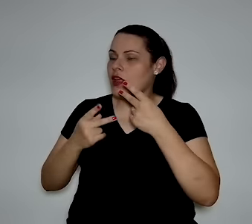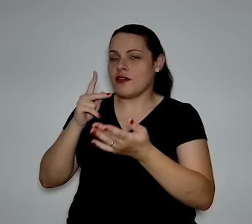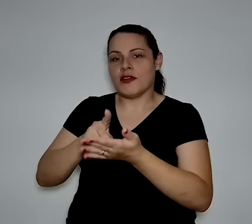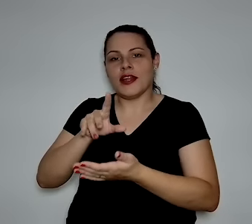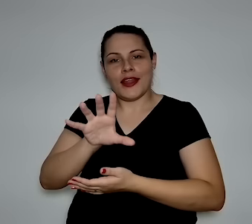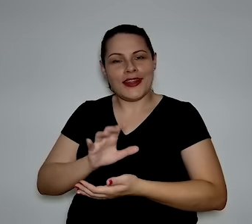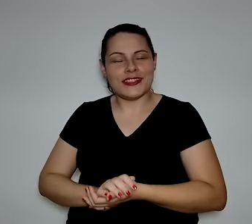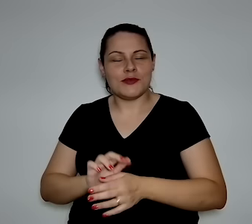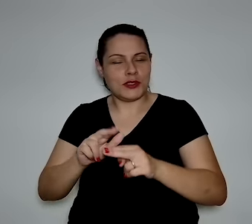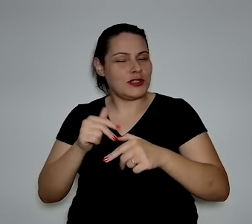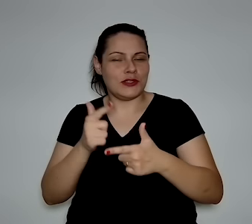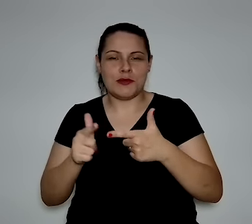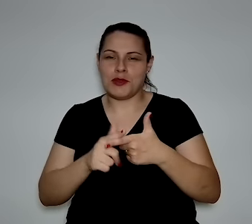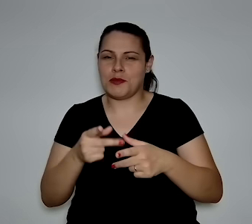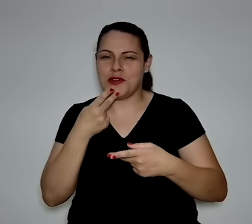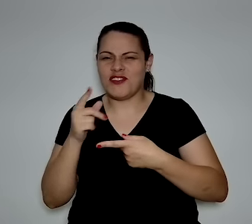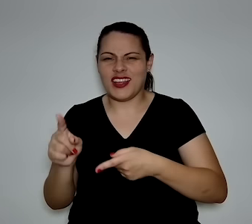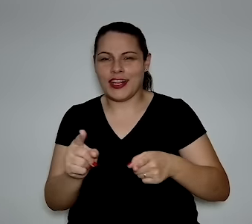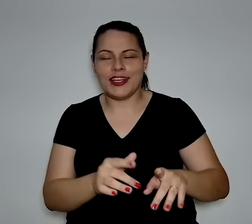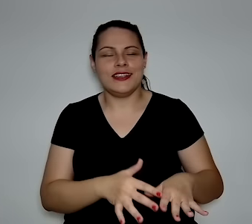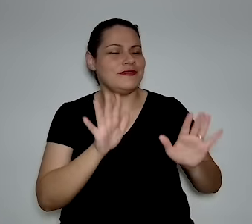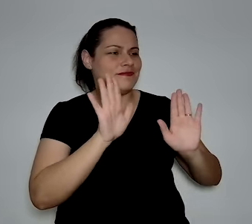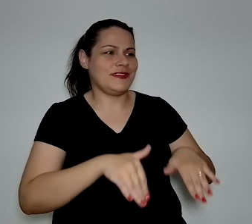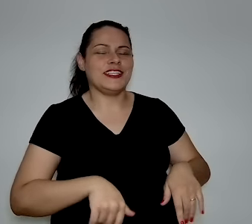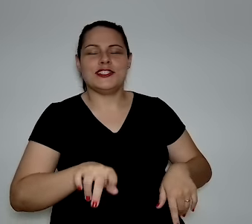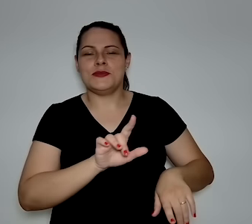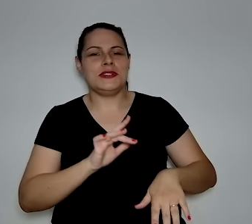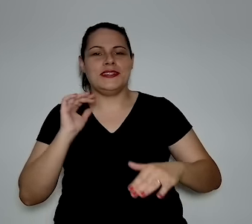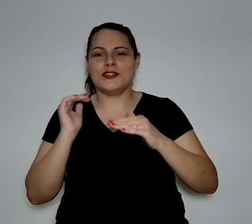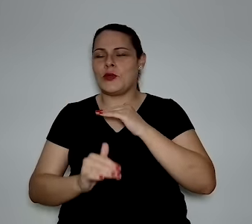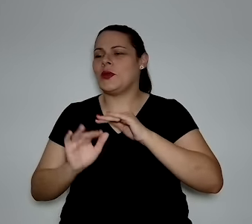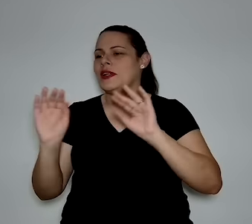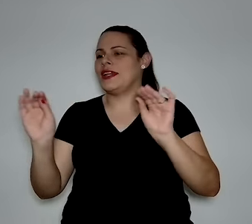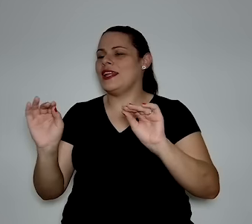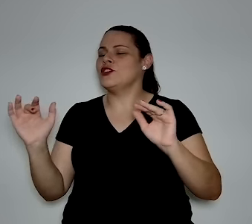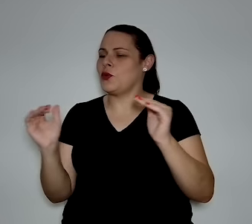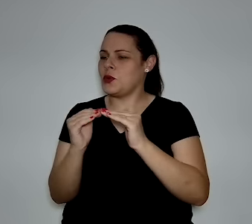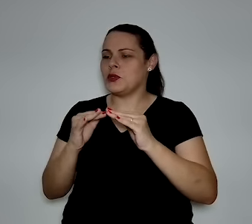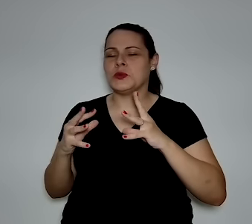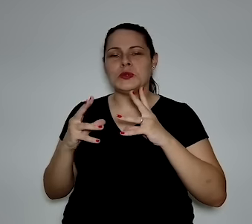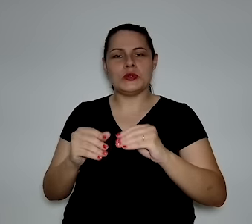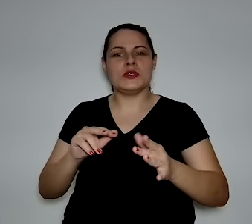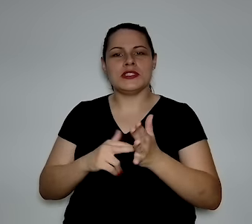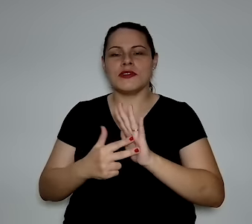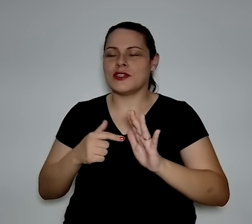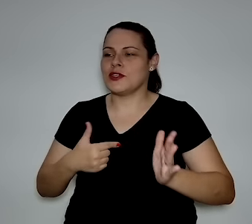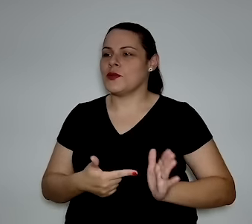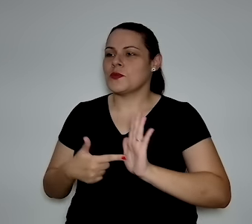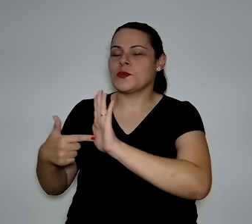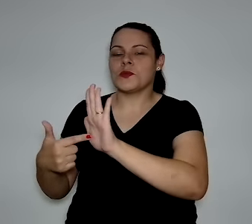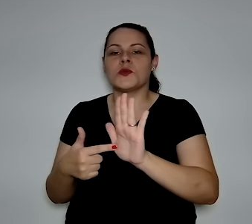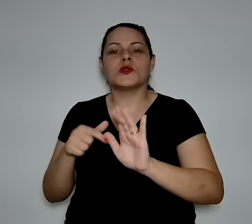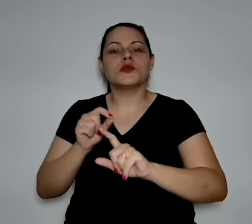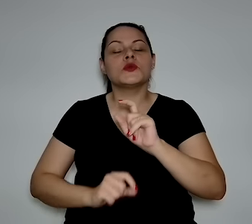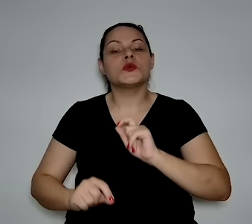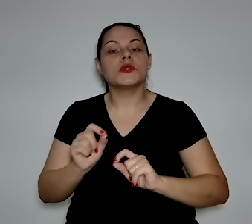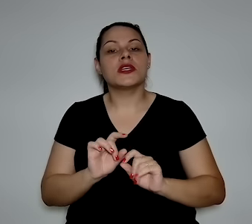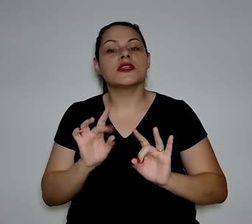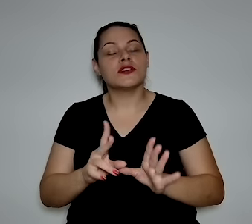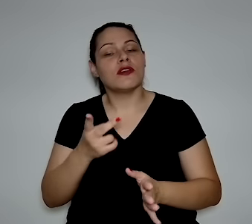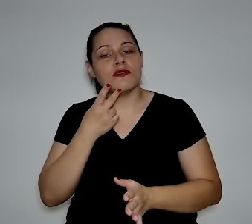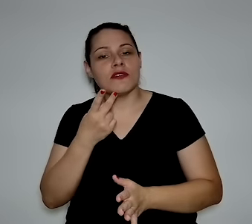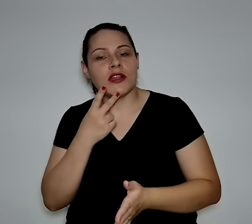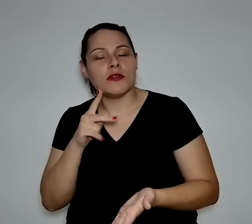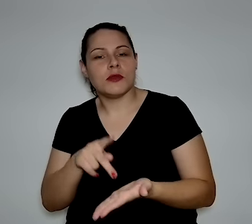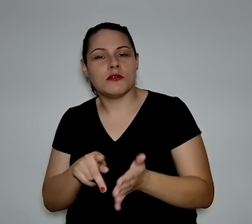dizer, né? Não, certamente não. É só para fazer graça. Não que eu esteja concordando com nada aqui, viu, gente? Estou só passando. Agora, o problema é